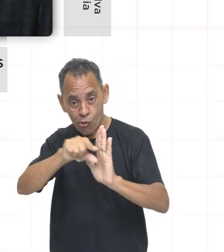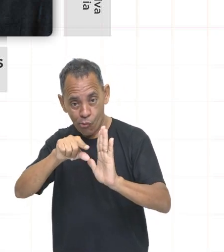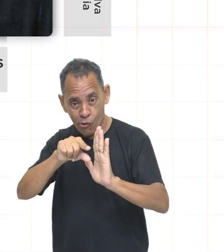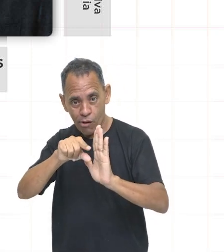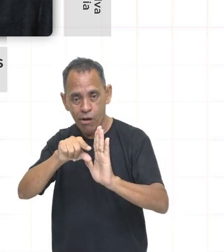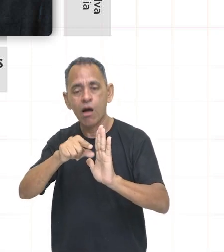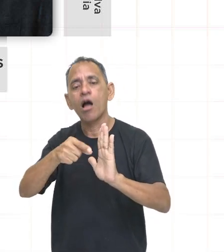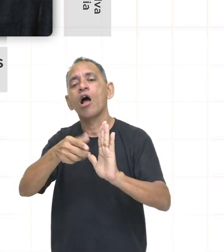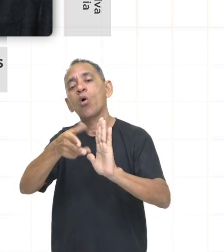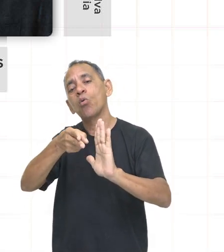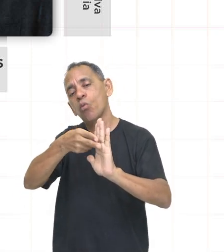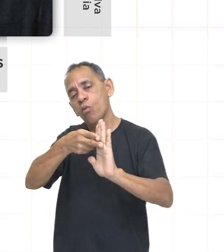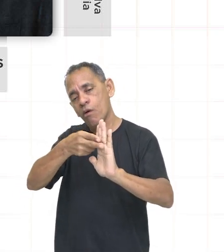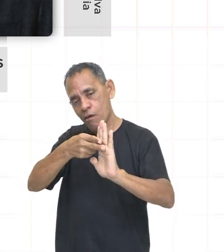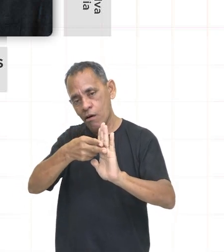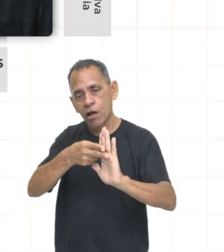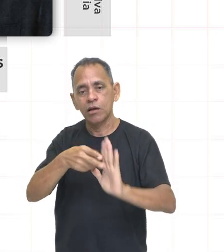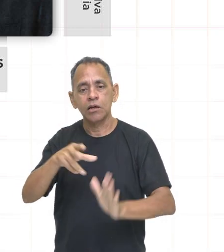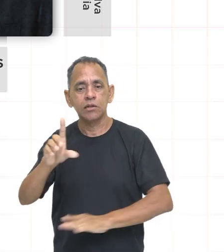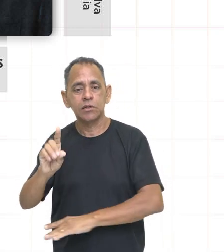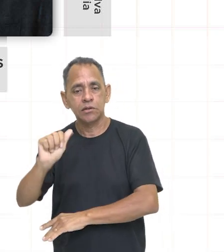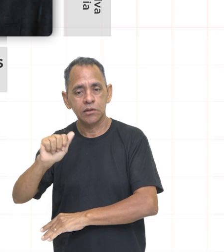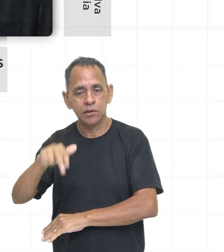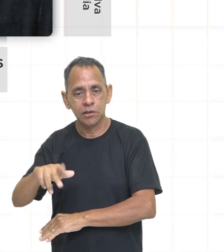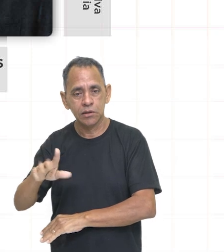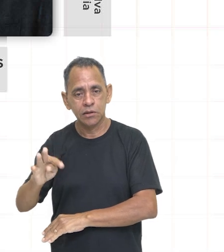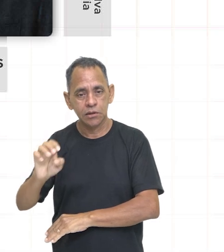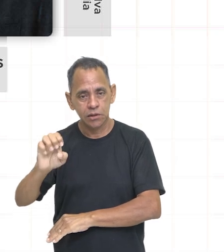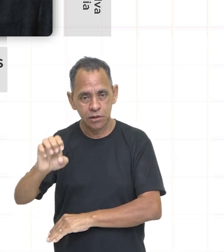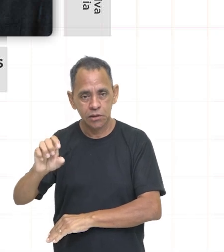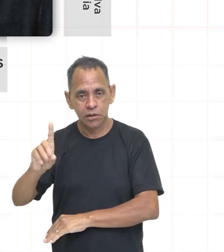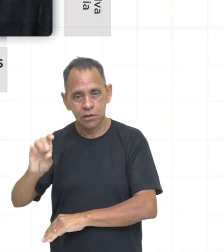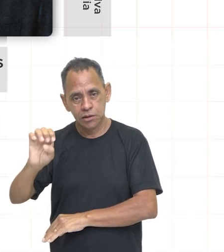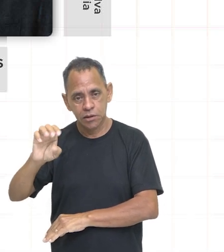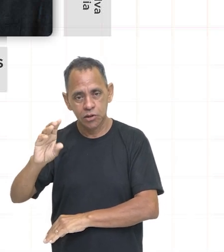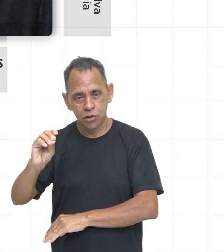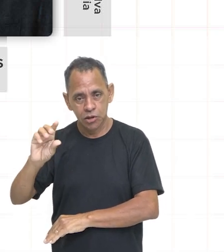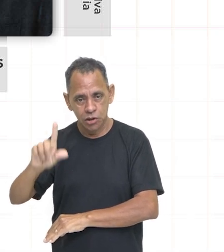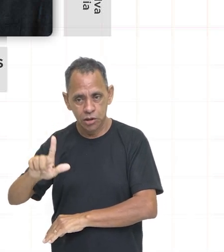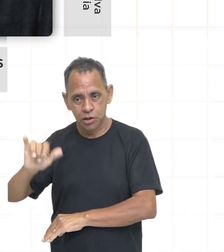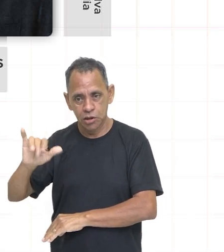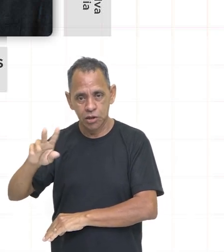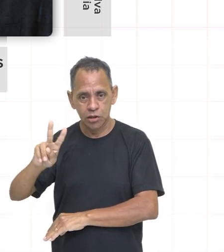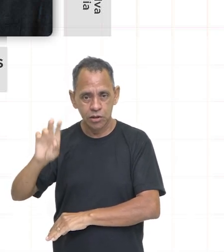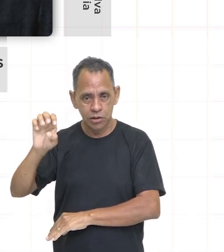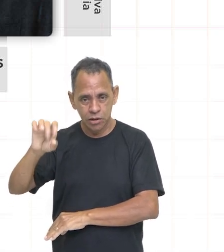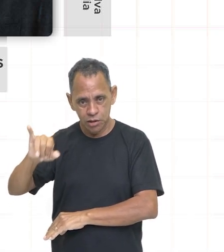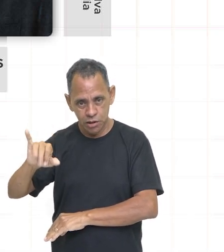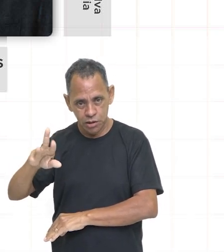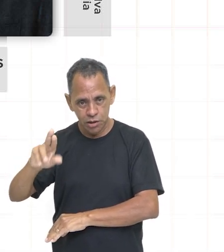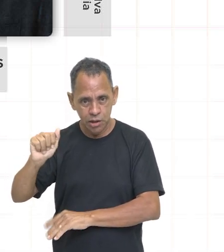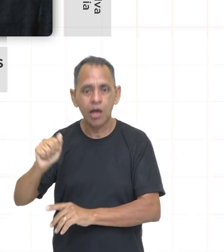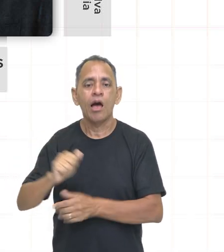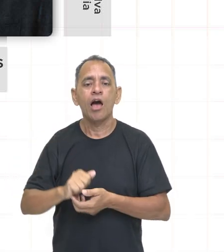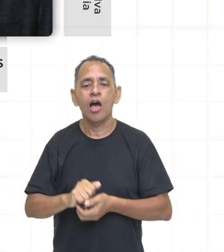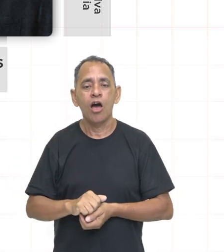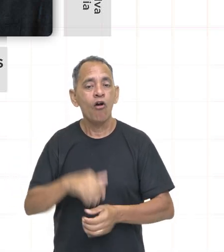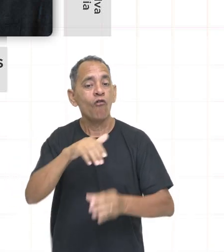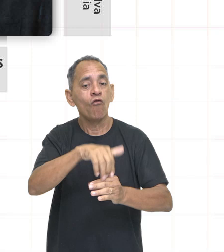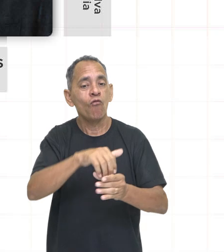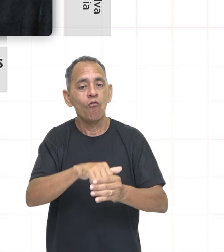acabou sendo derrotada, pois não conseguiu a quantidade suficiente de votos. Precisava de 320